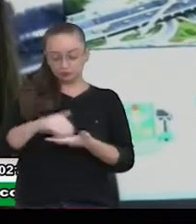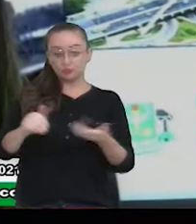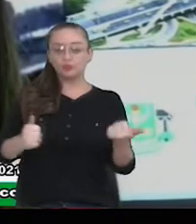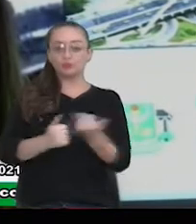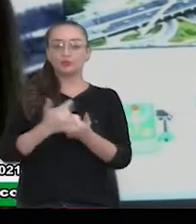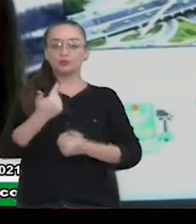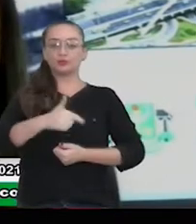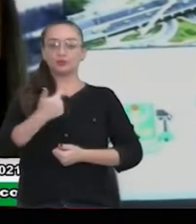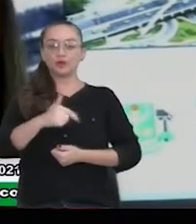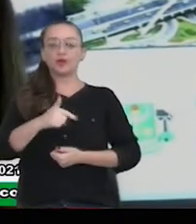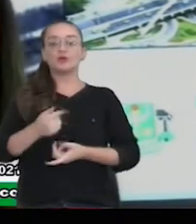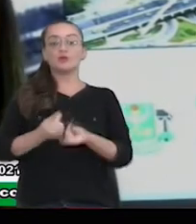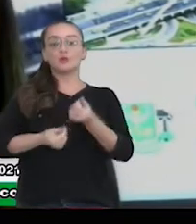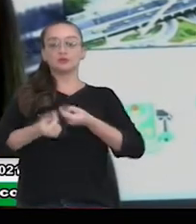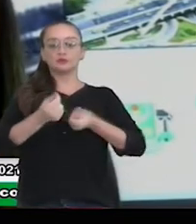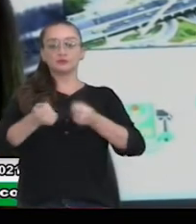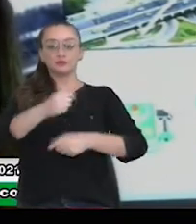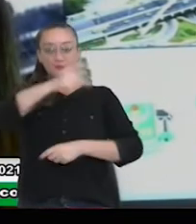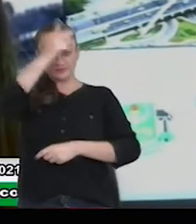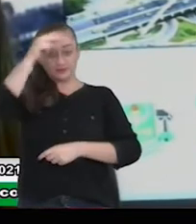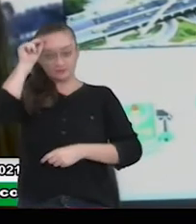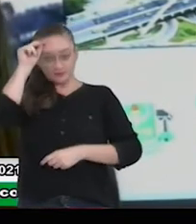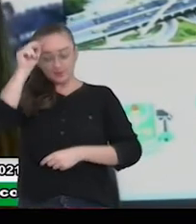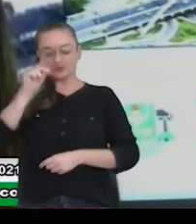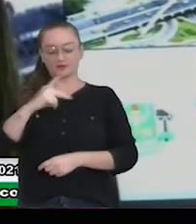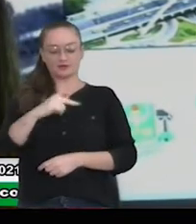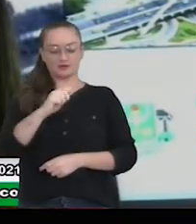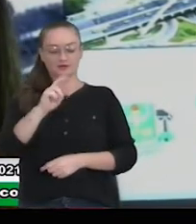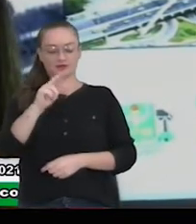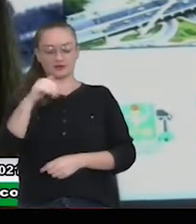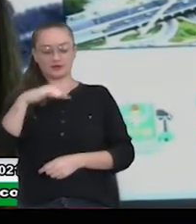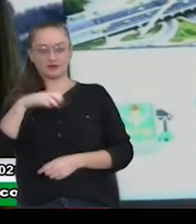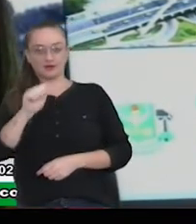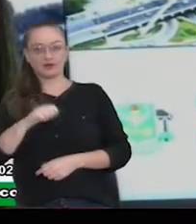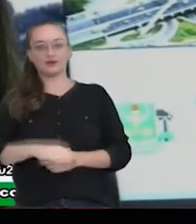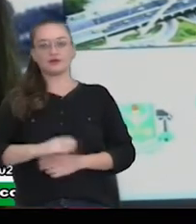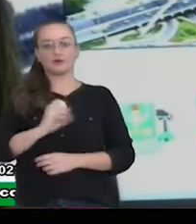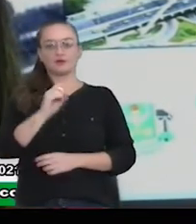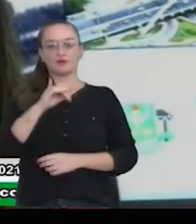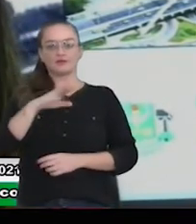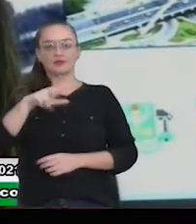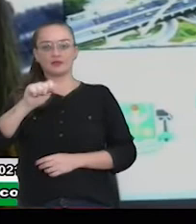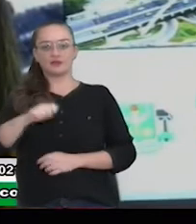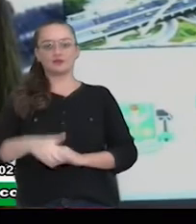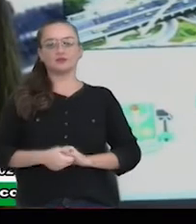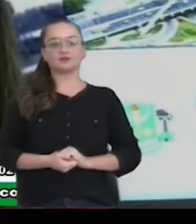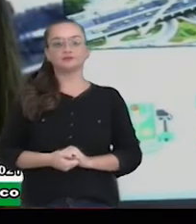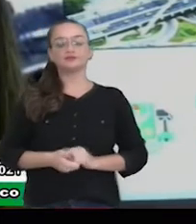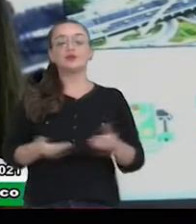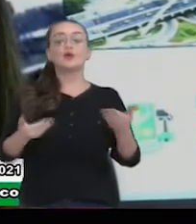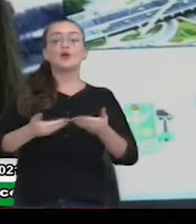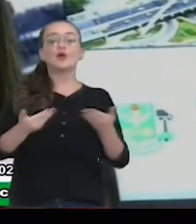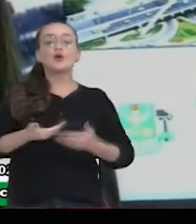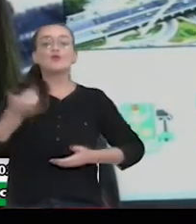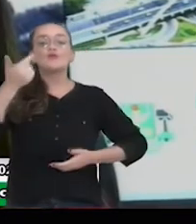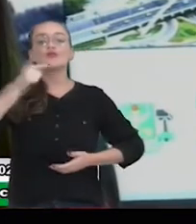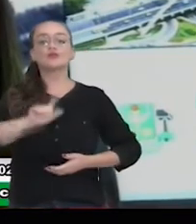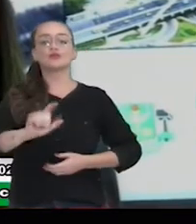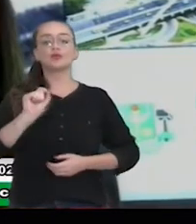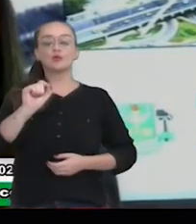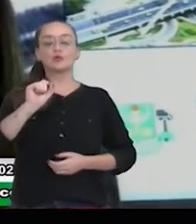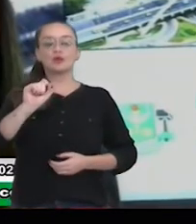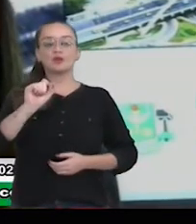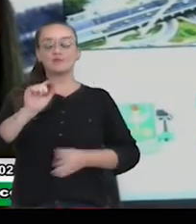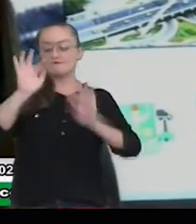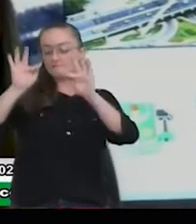Tesouro Municipal, Karine Donizete Simões de Oliveira, e antes eu gostaria de reforçar que no final da